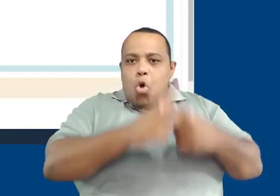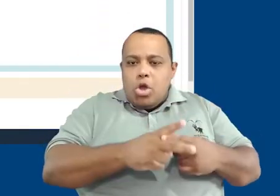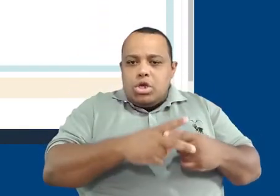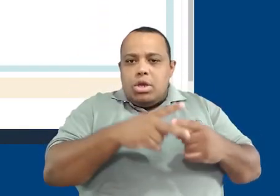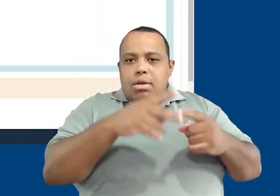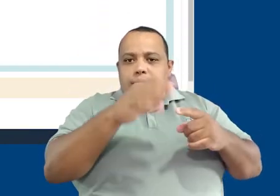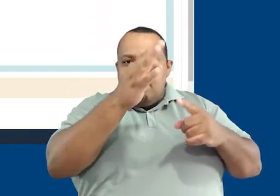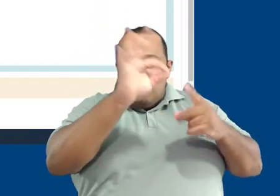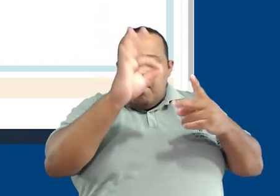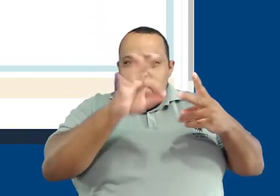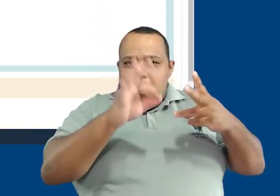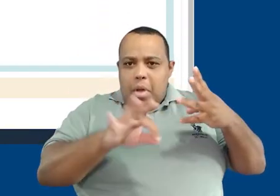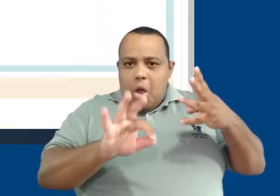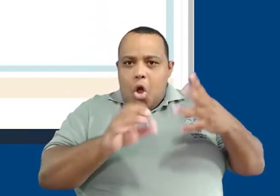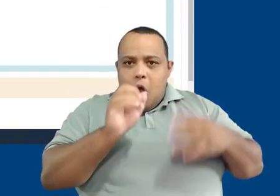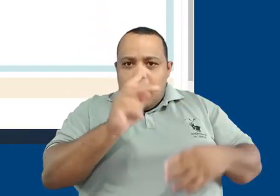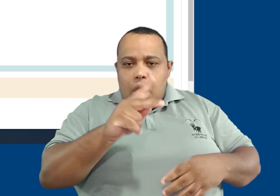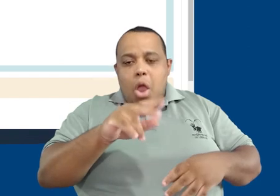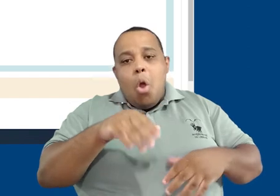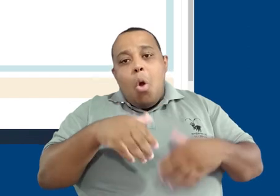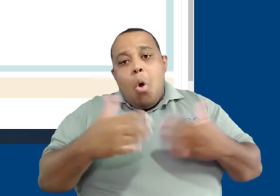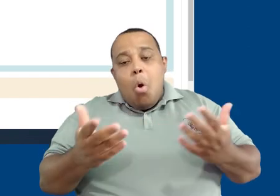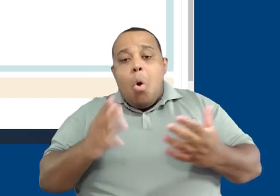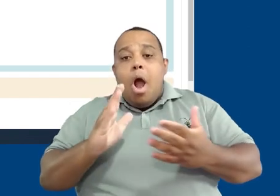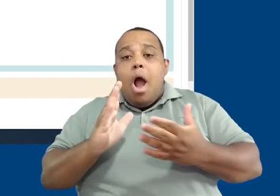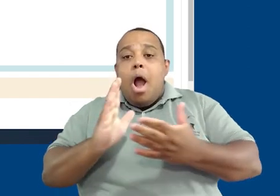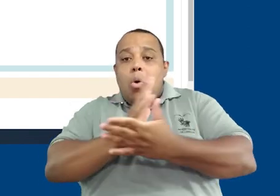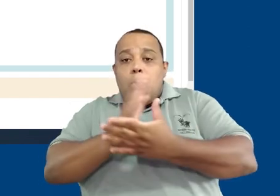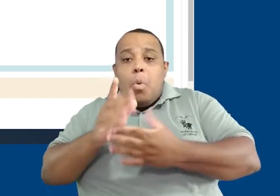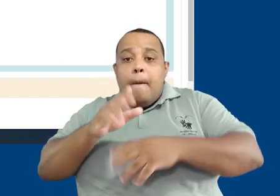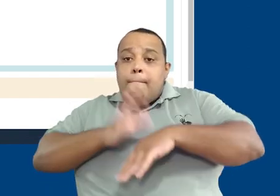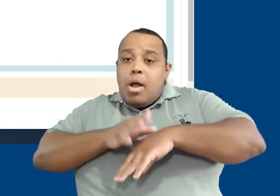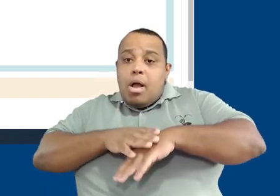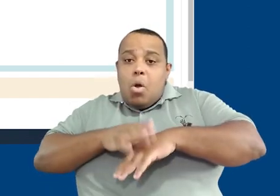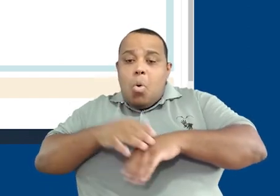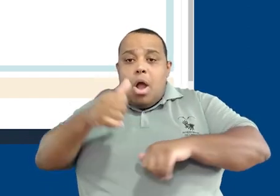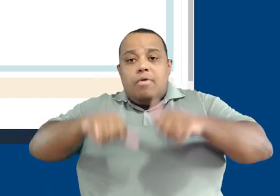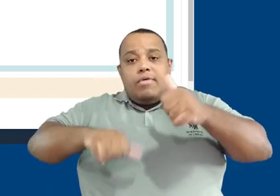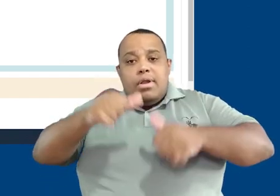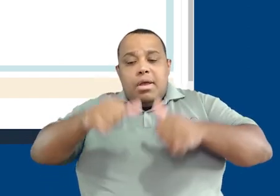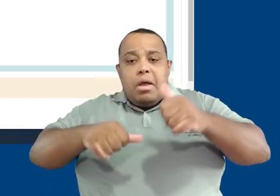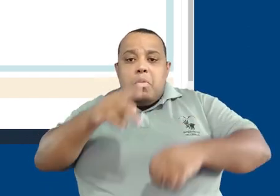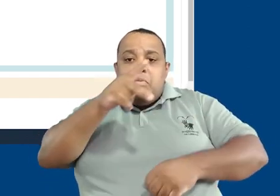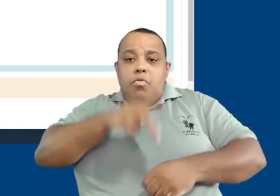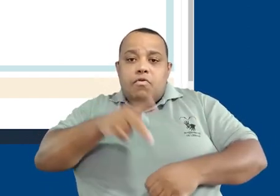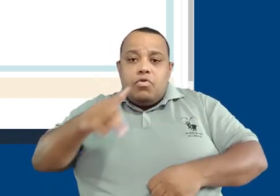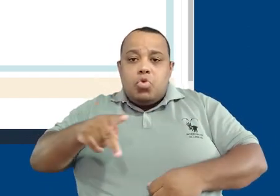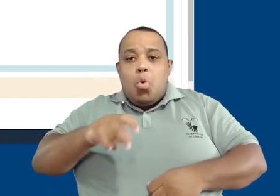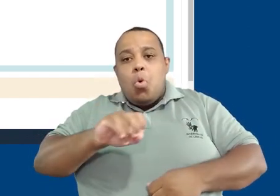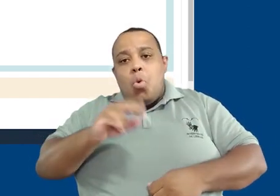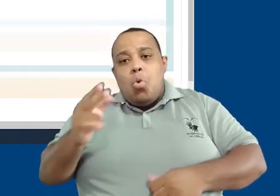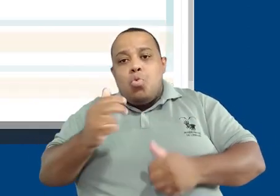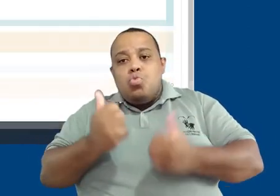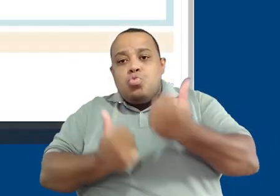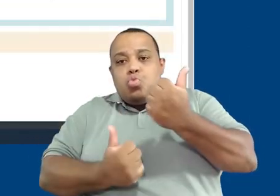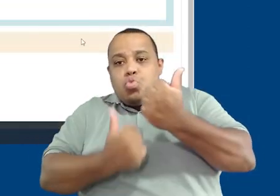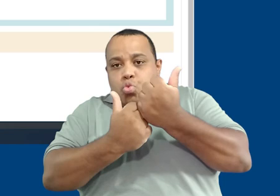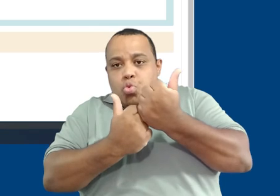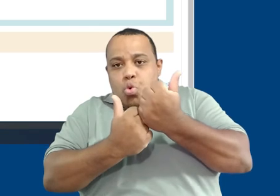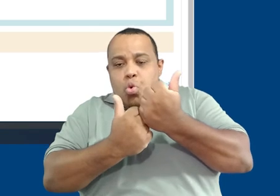E outras questões necessitam de uma avaliação manual, de um professor ou de um tutor.